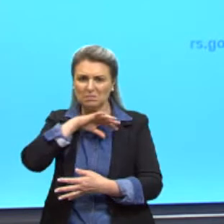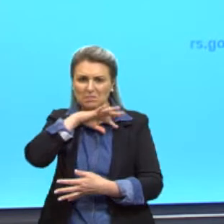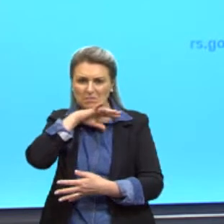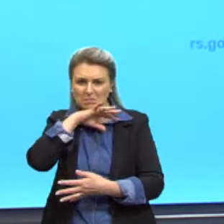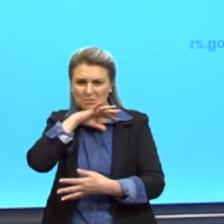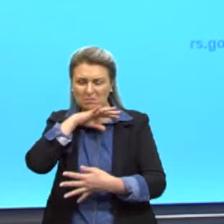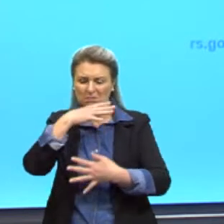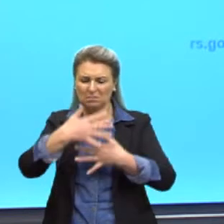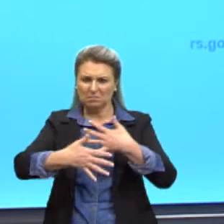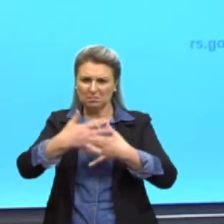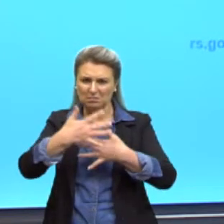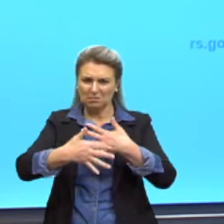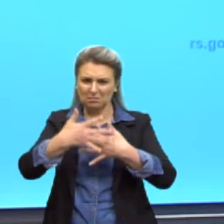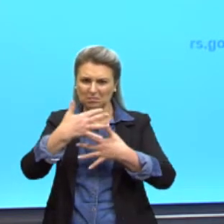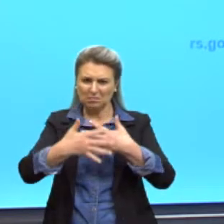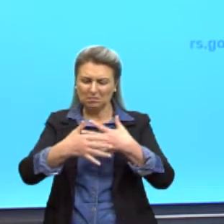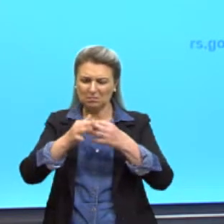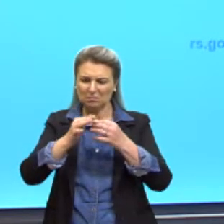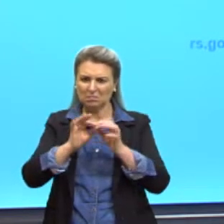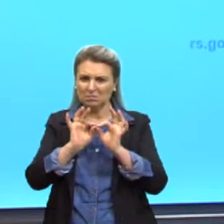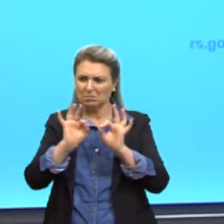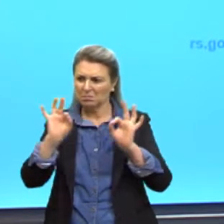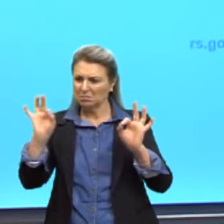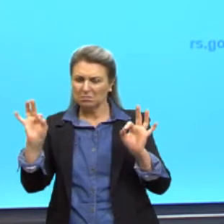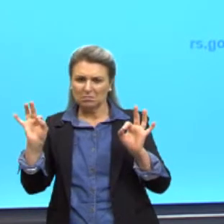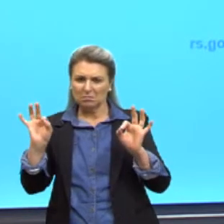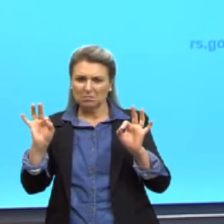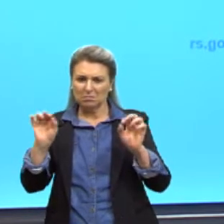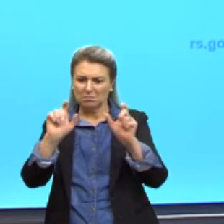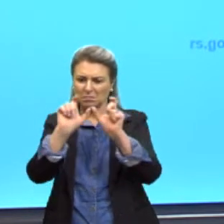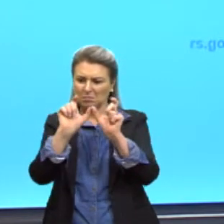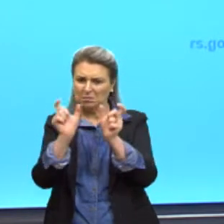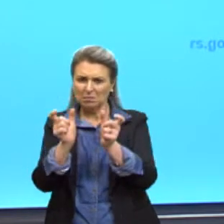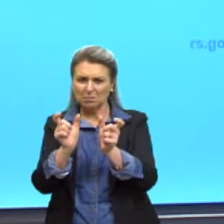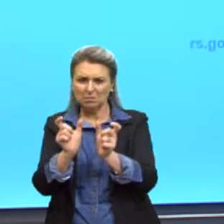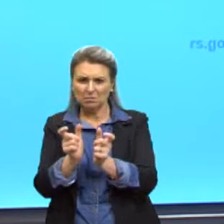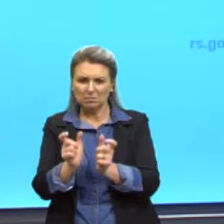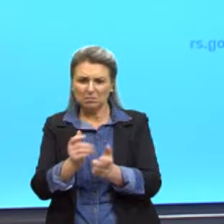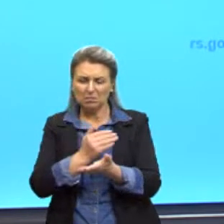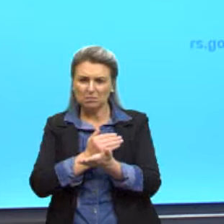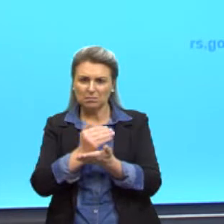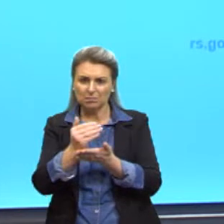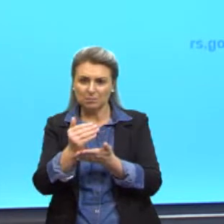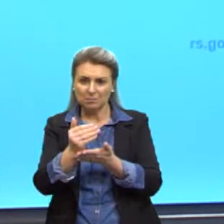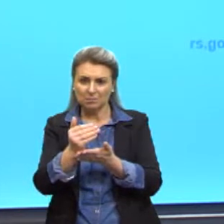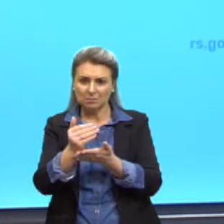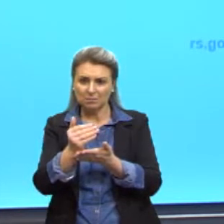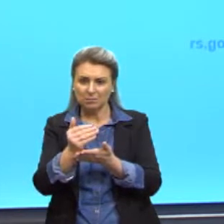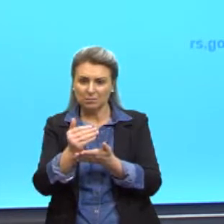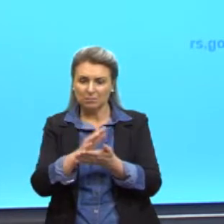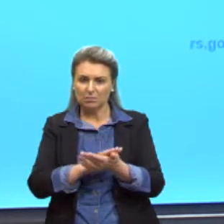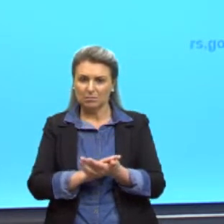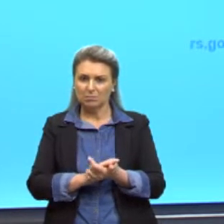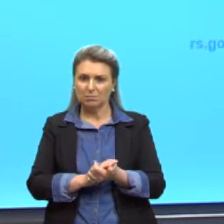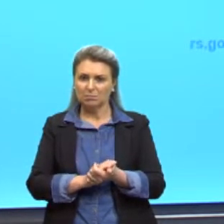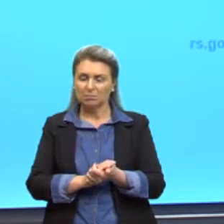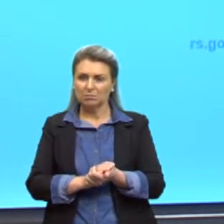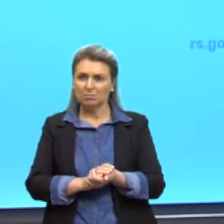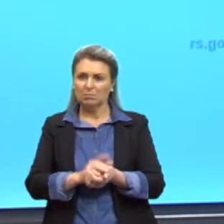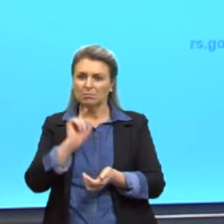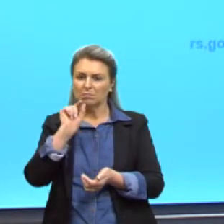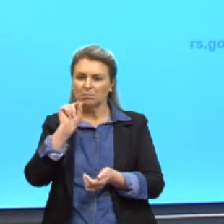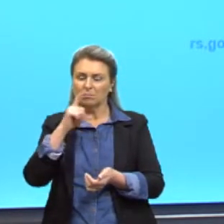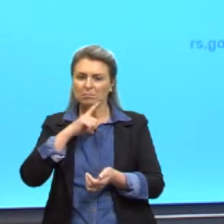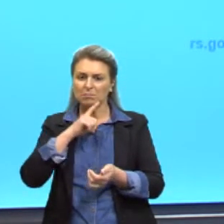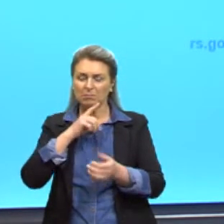tecidos distante do órgão original. Então, aqui, o que tem na